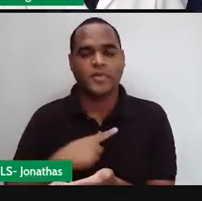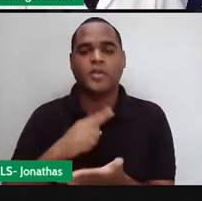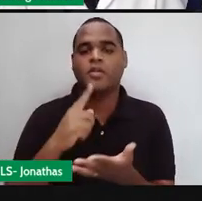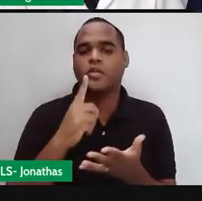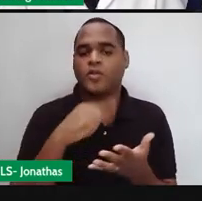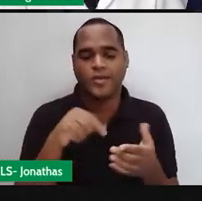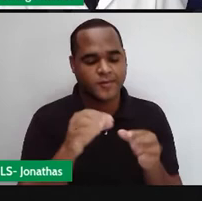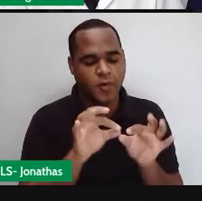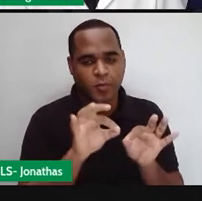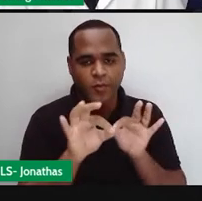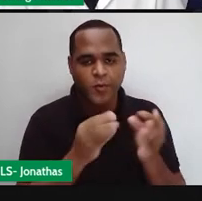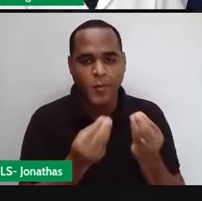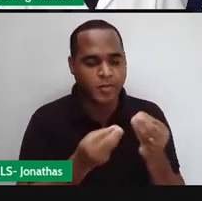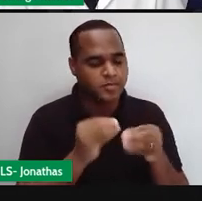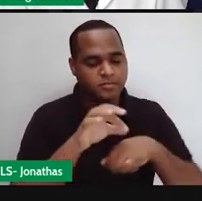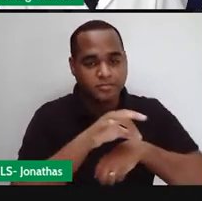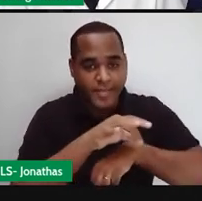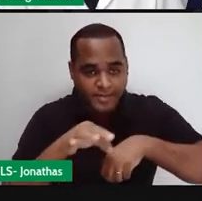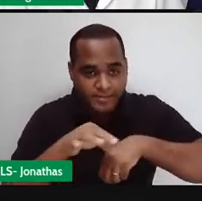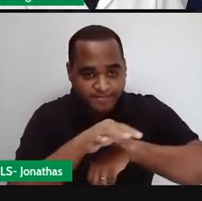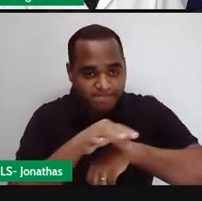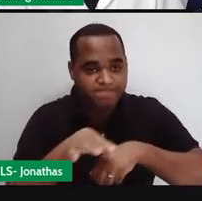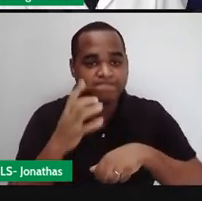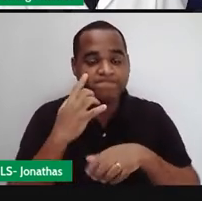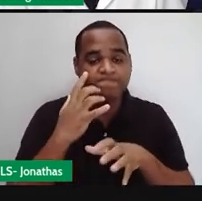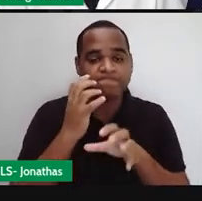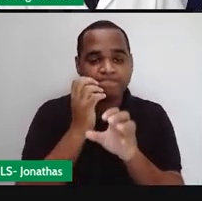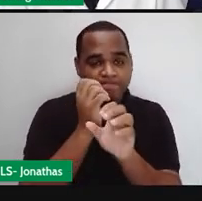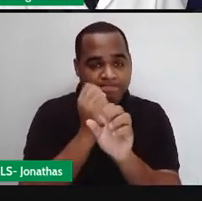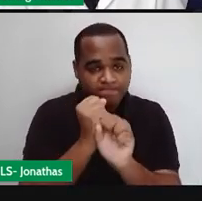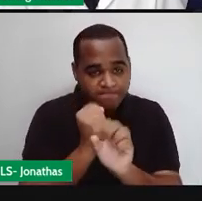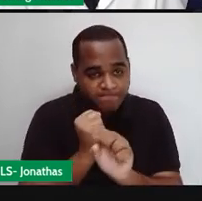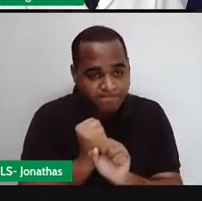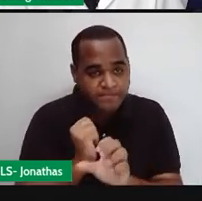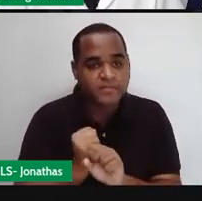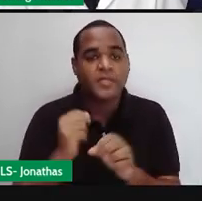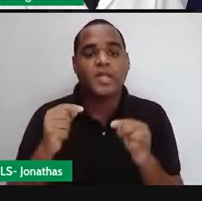E ele vai ter ali uma medida em grau.